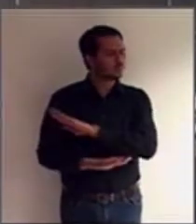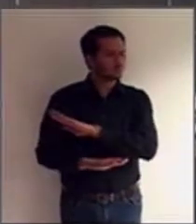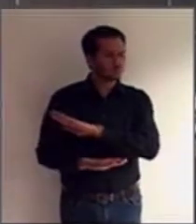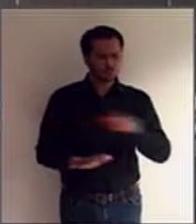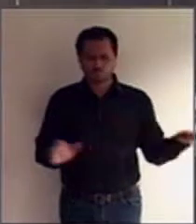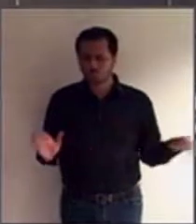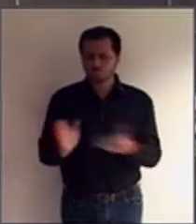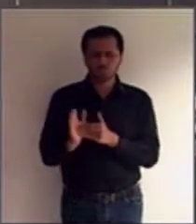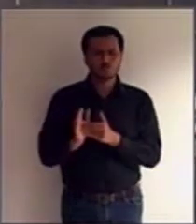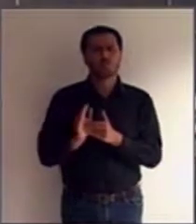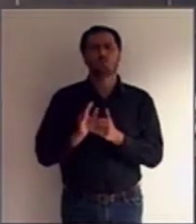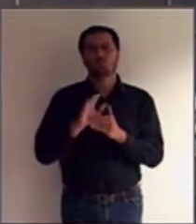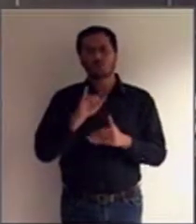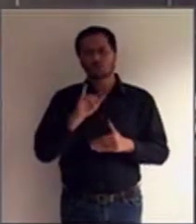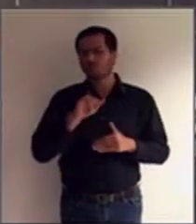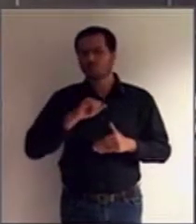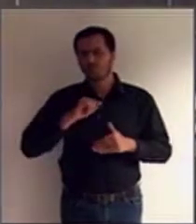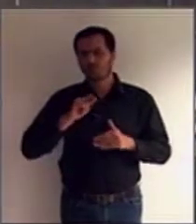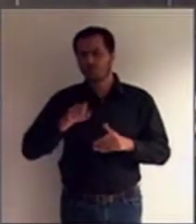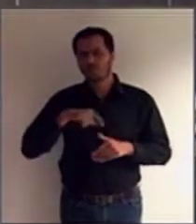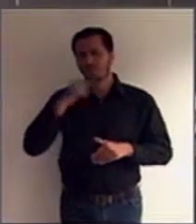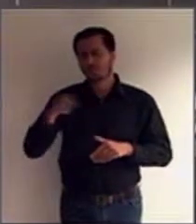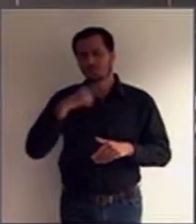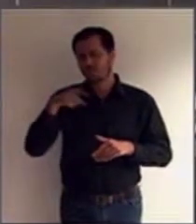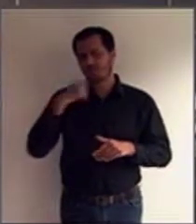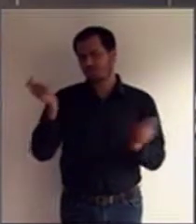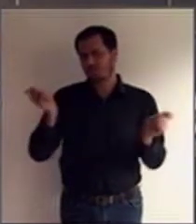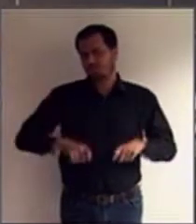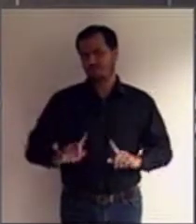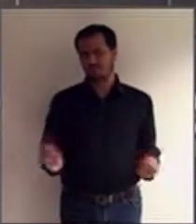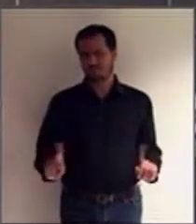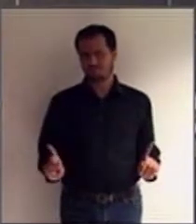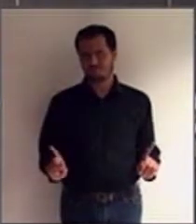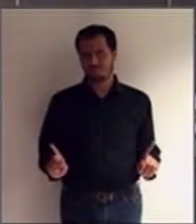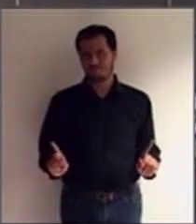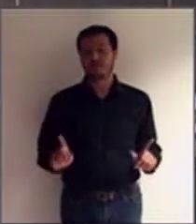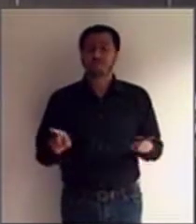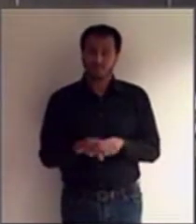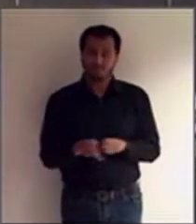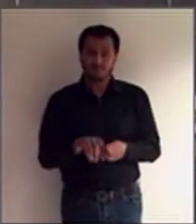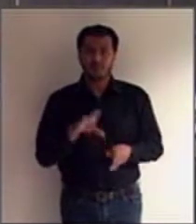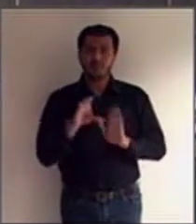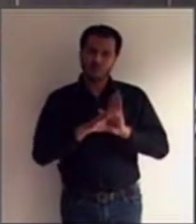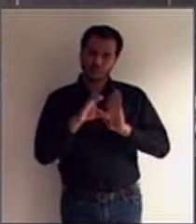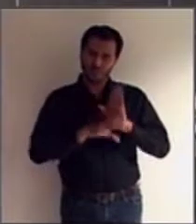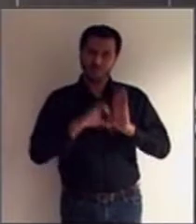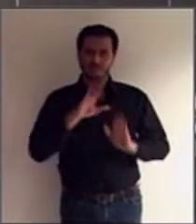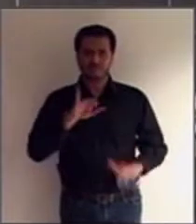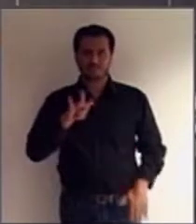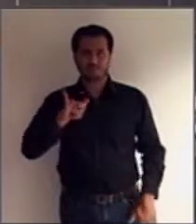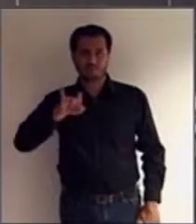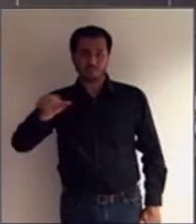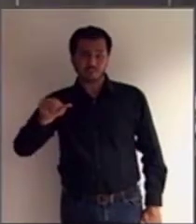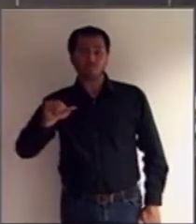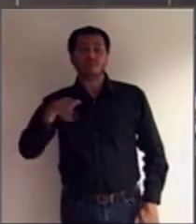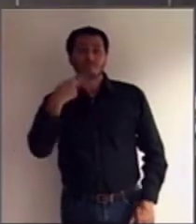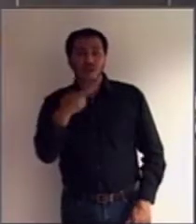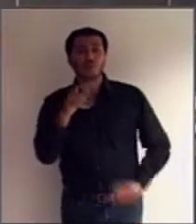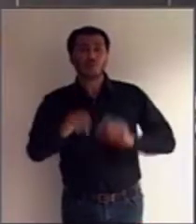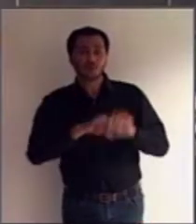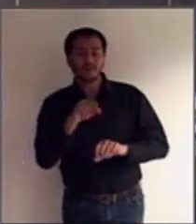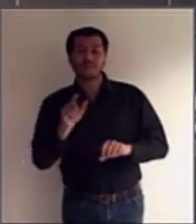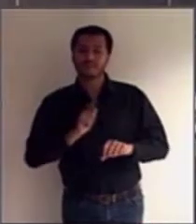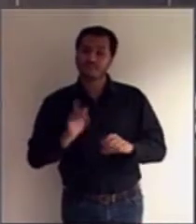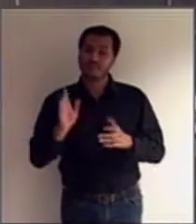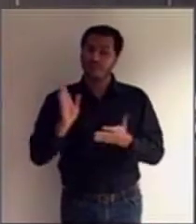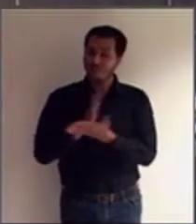para os atos da vida civil. E o Código Civil também reconhece que tem certas pessoas que têm alguma capacidade legal, mas elas não